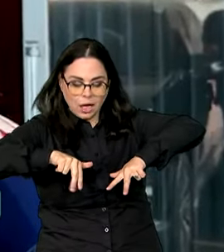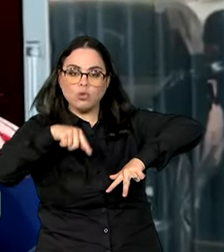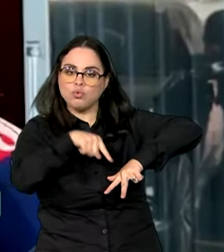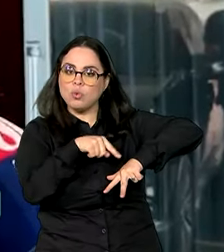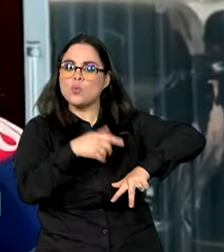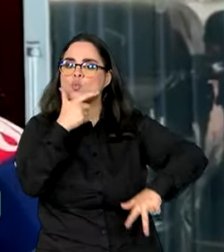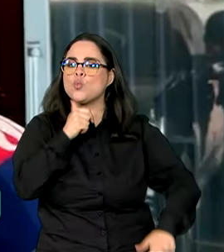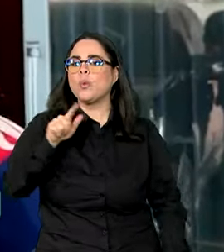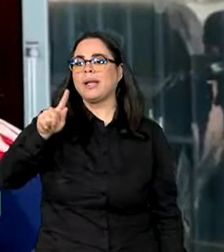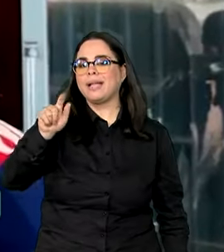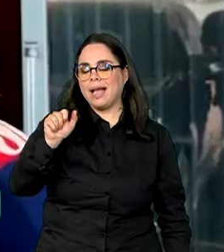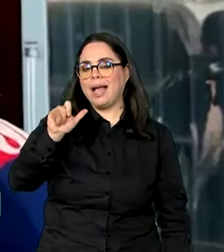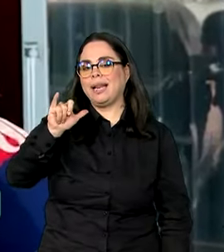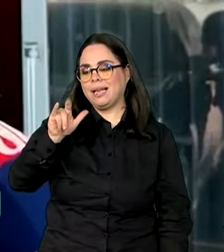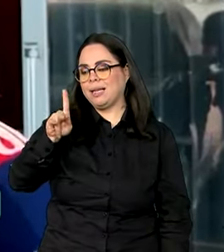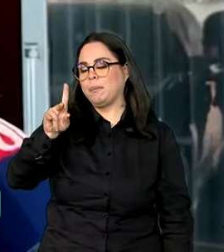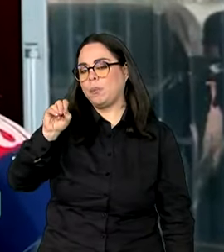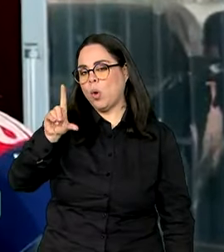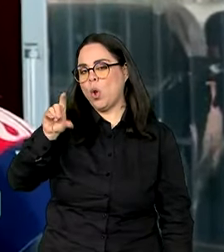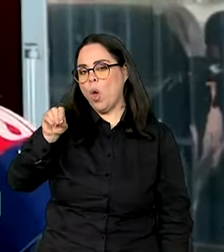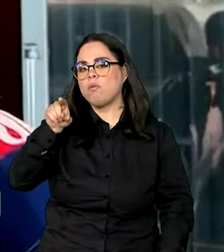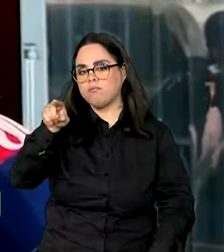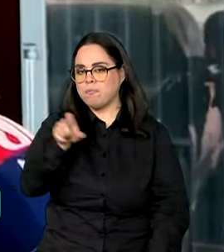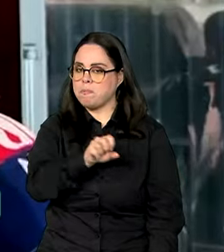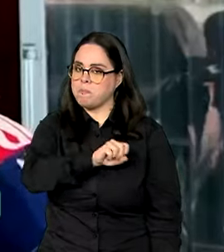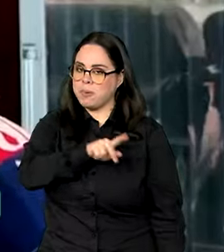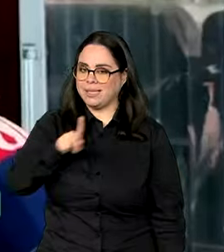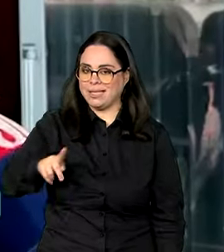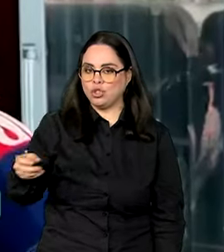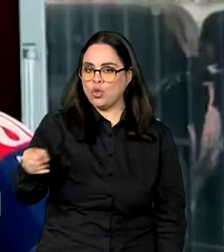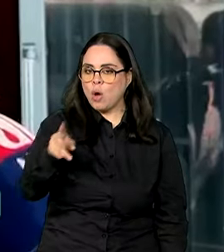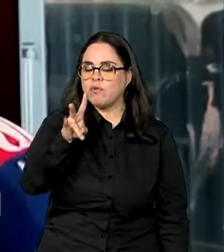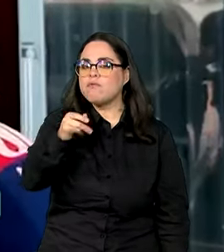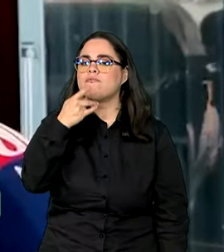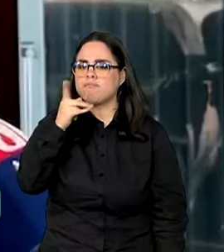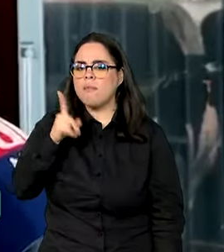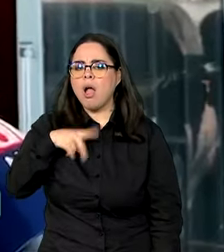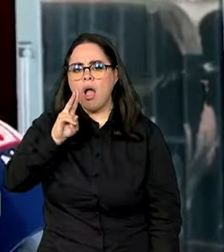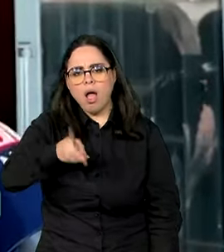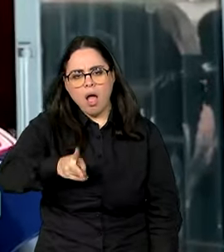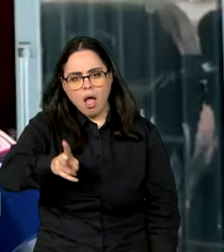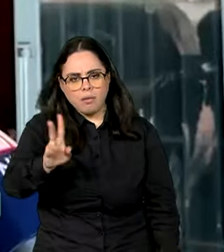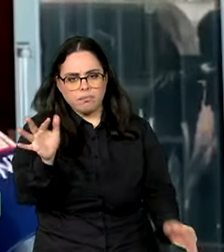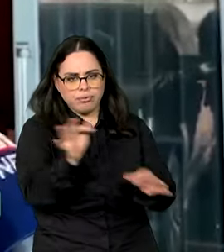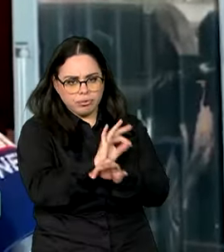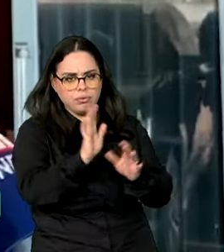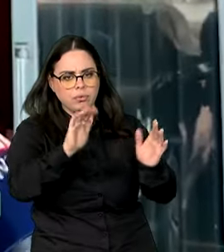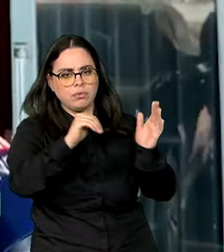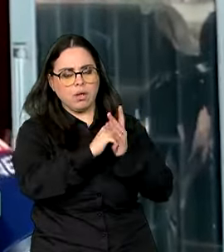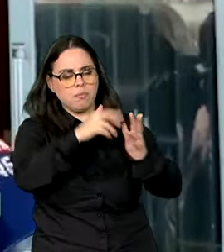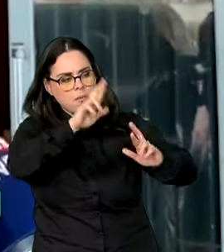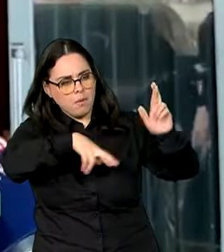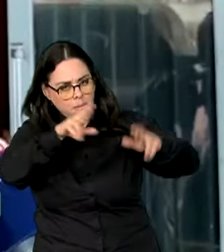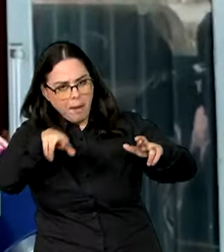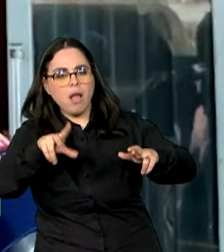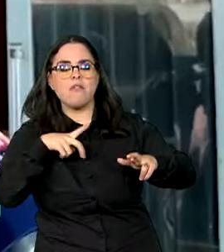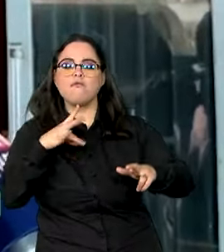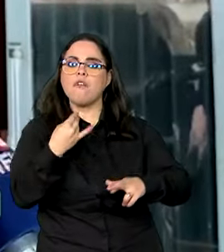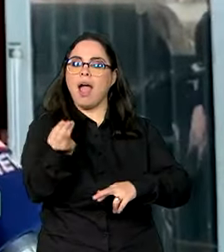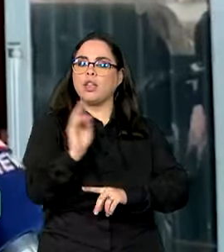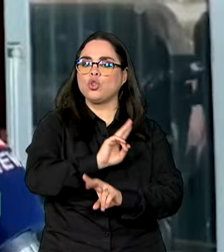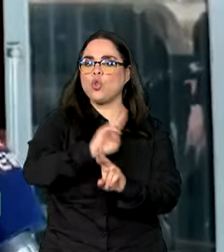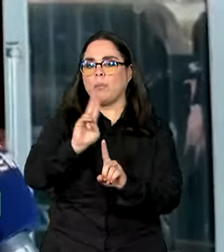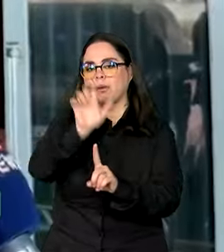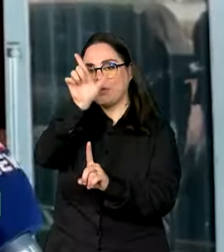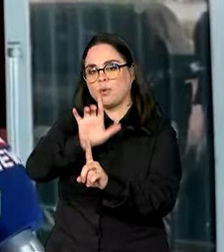ficou de ato contínuo a sabatina levar ao presidente Lula alguns nomes, uma vez